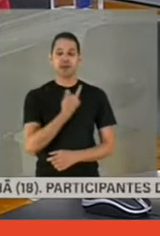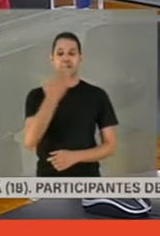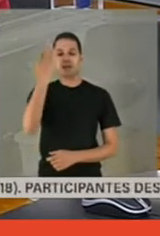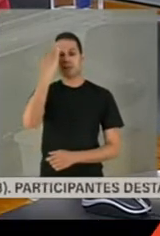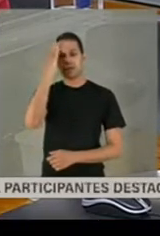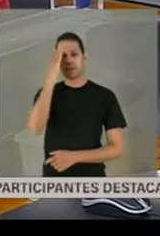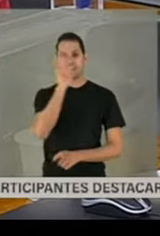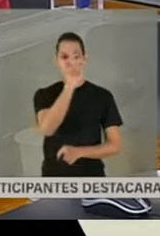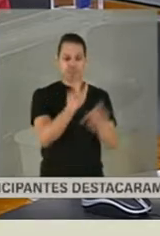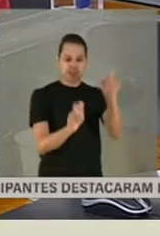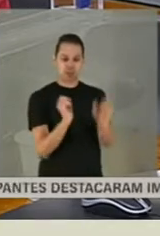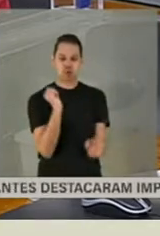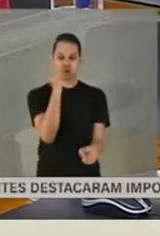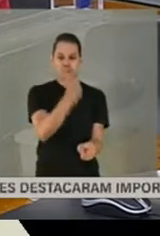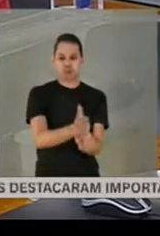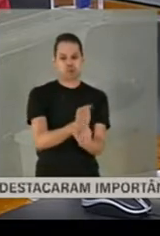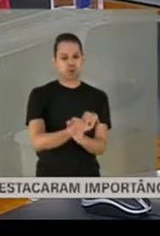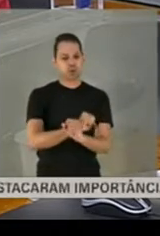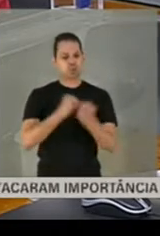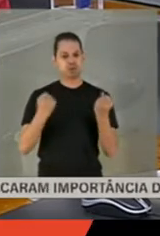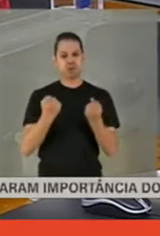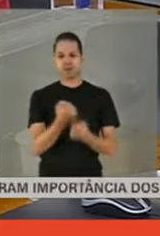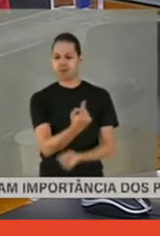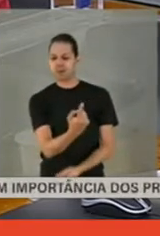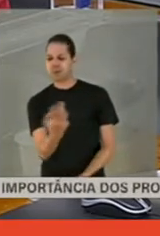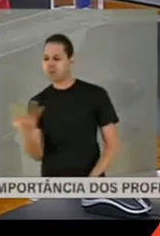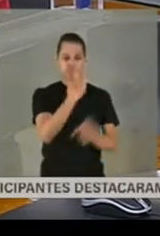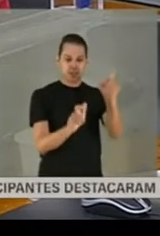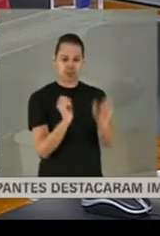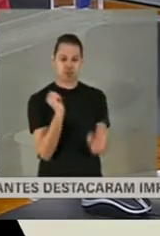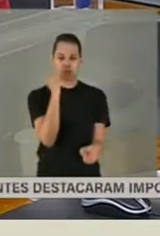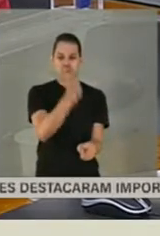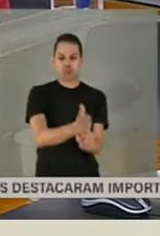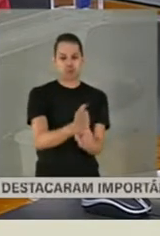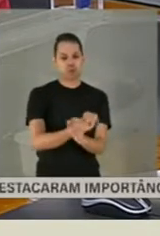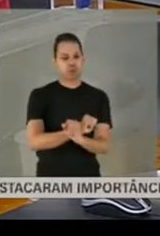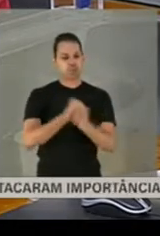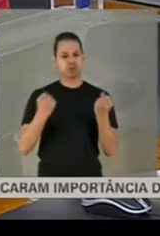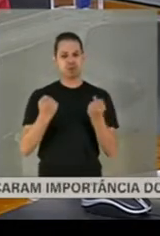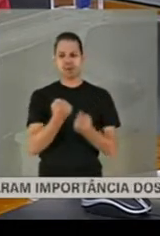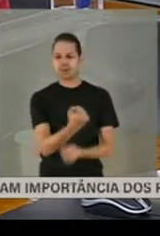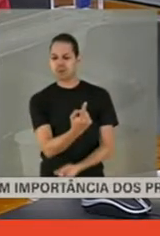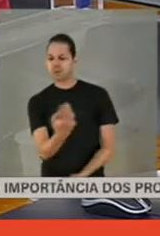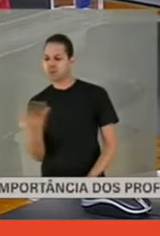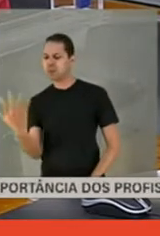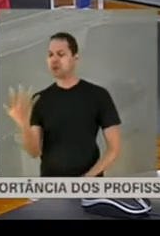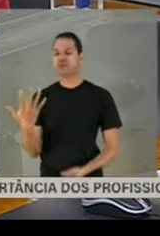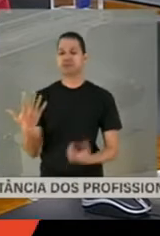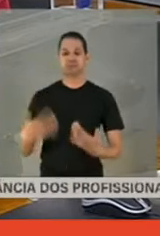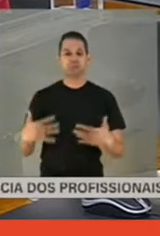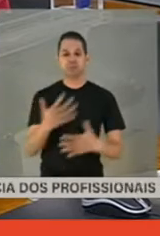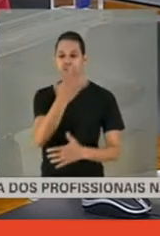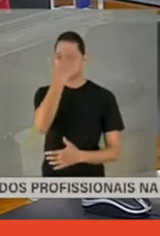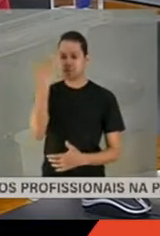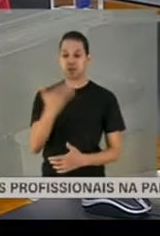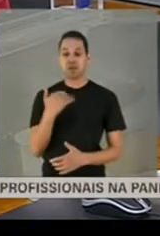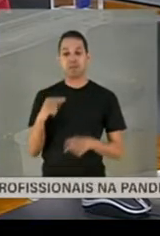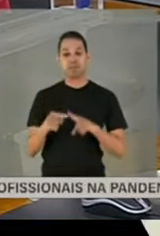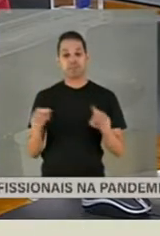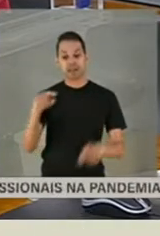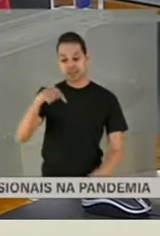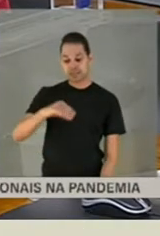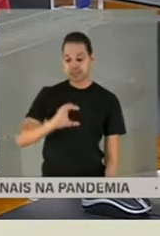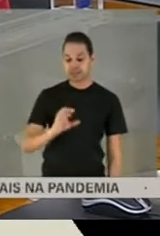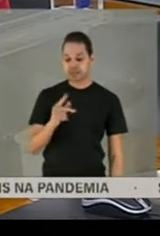se substitui pessoas. São milhares de órfãos. Milhares de órfãos. Mas essa CPI, ela